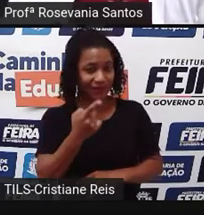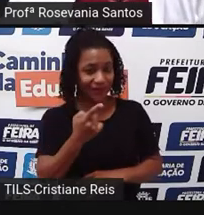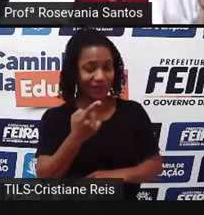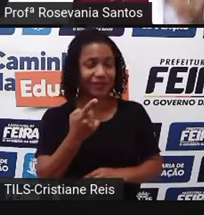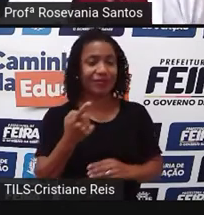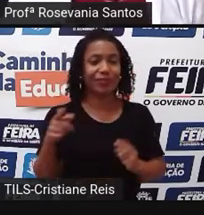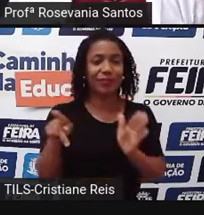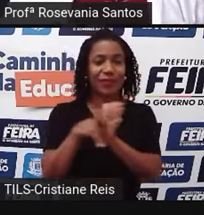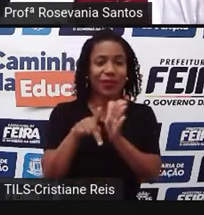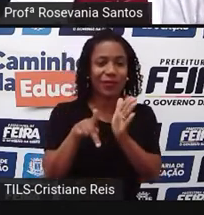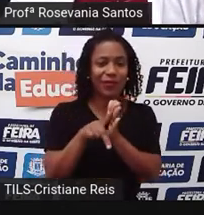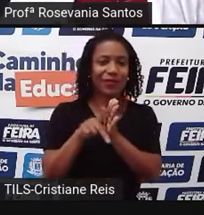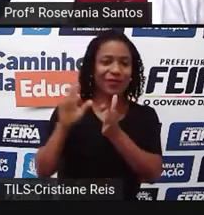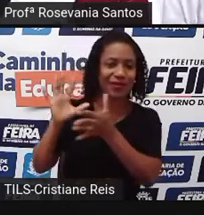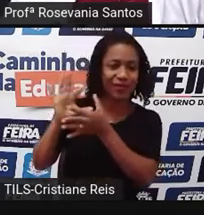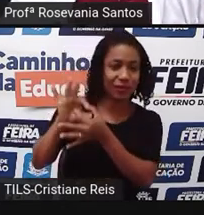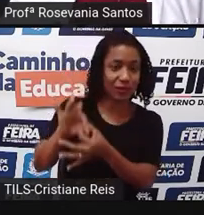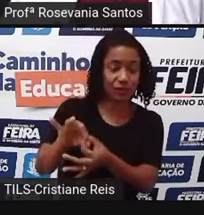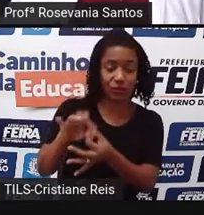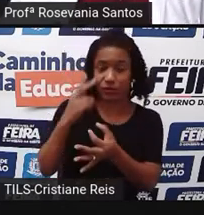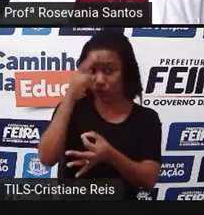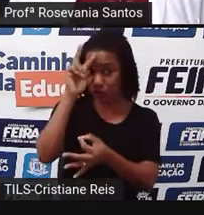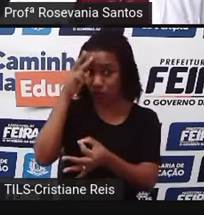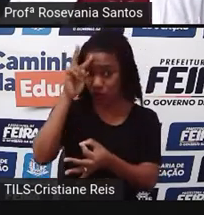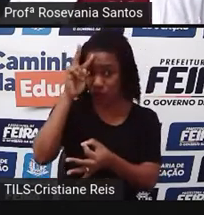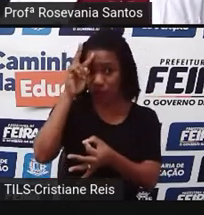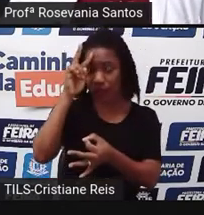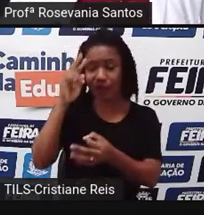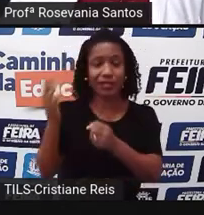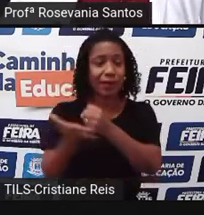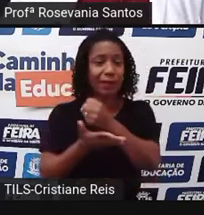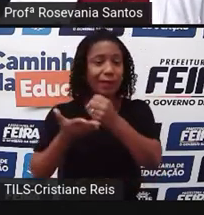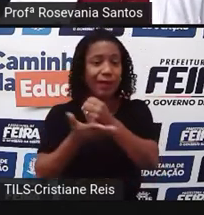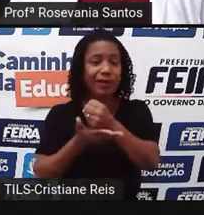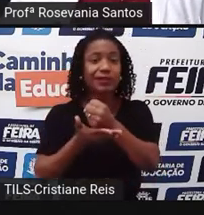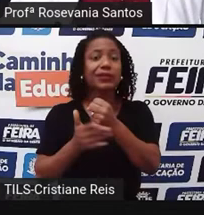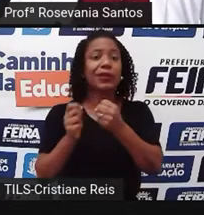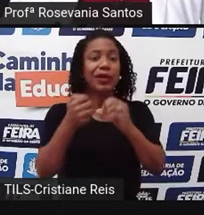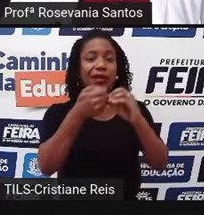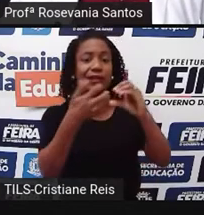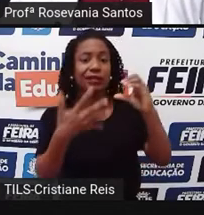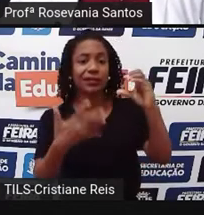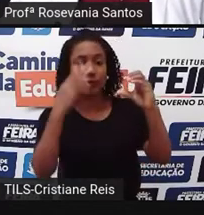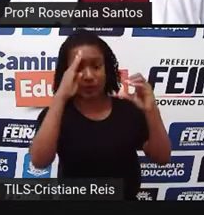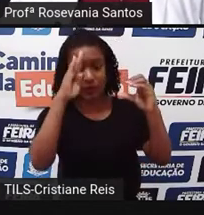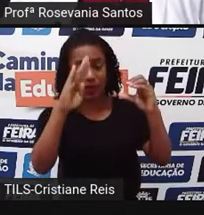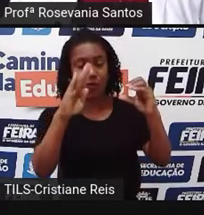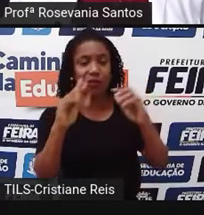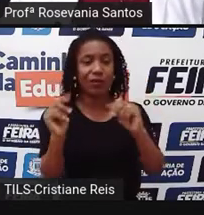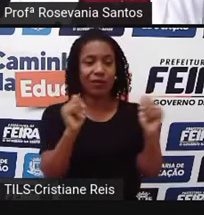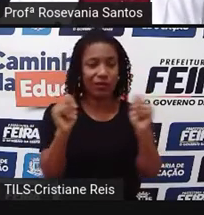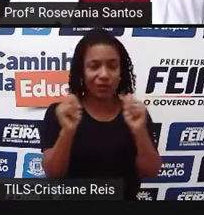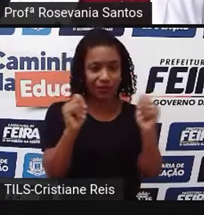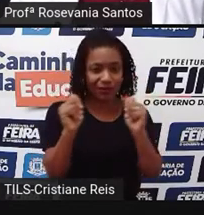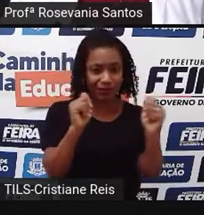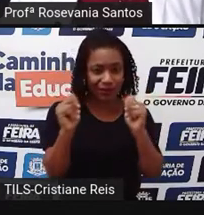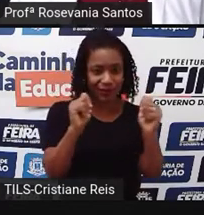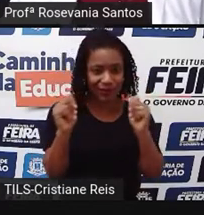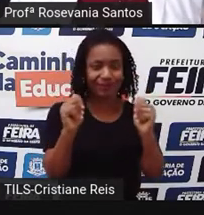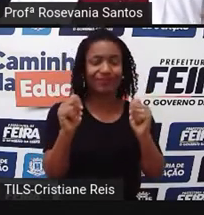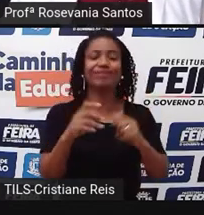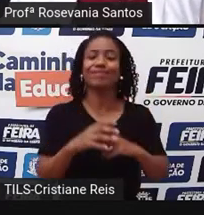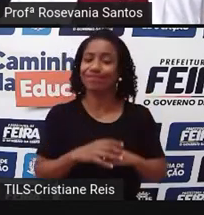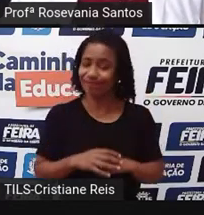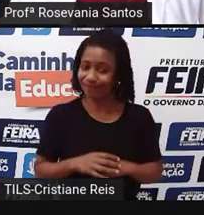nossa história, foram elementos econômicos. Aqui também outra questão, além do próprio processo de